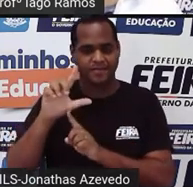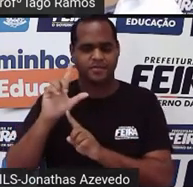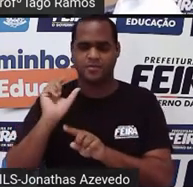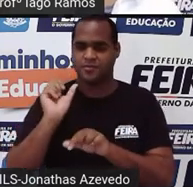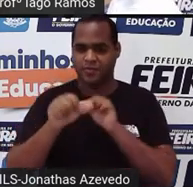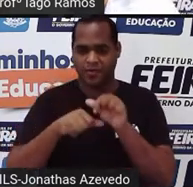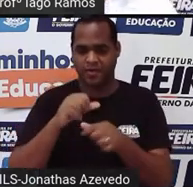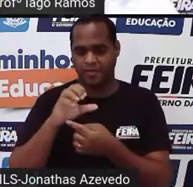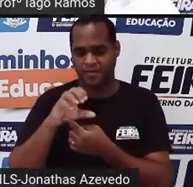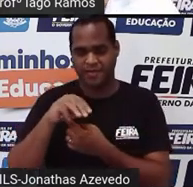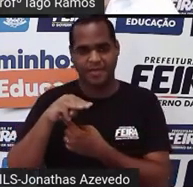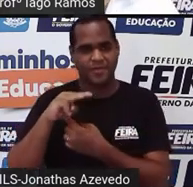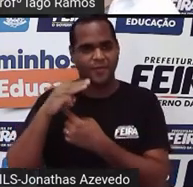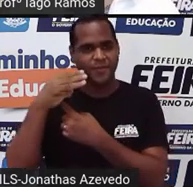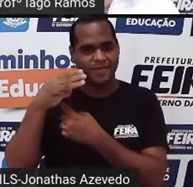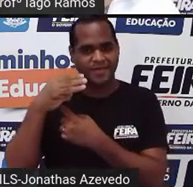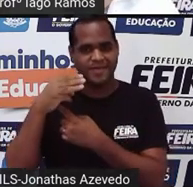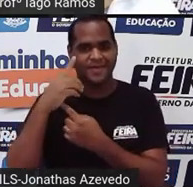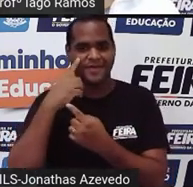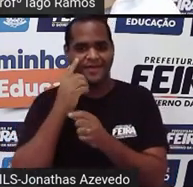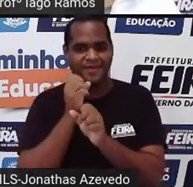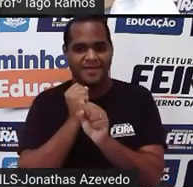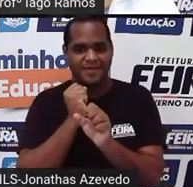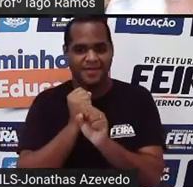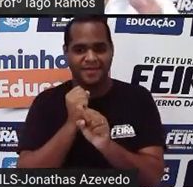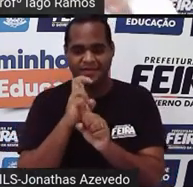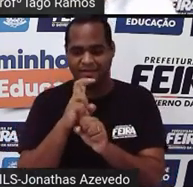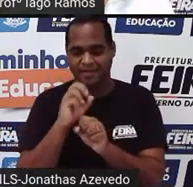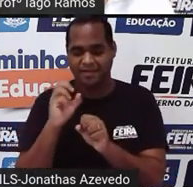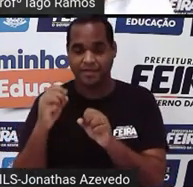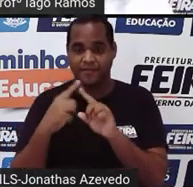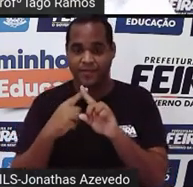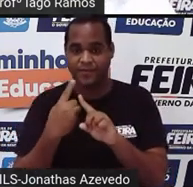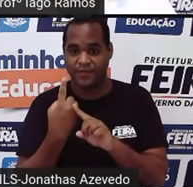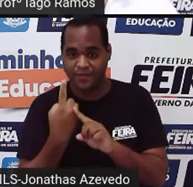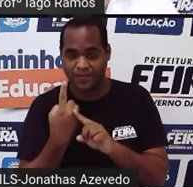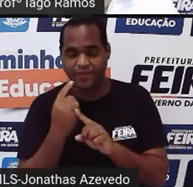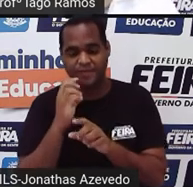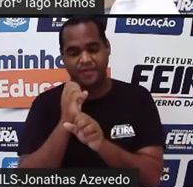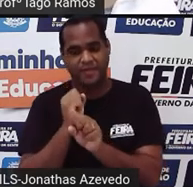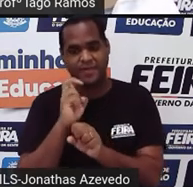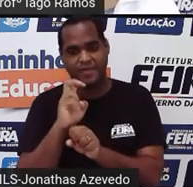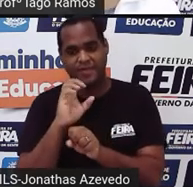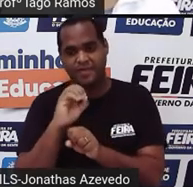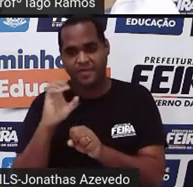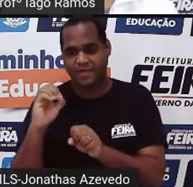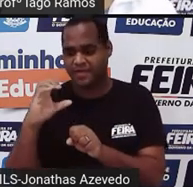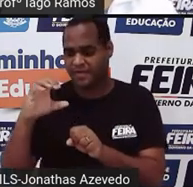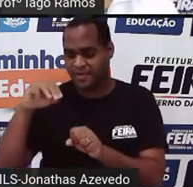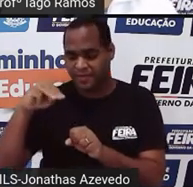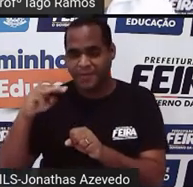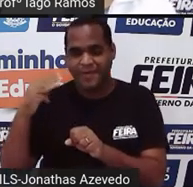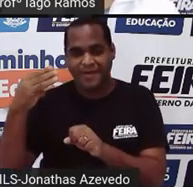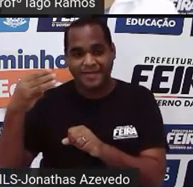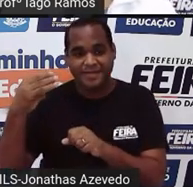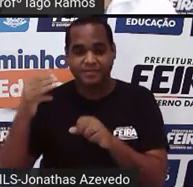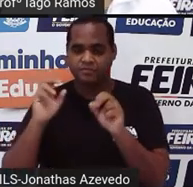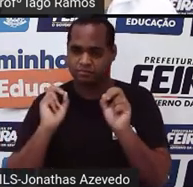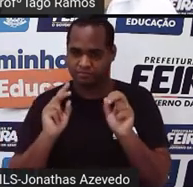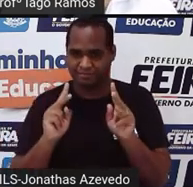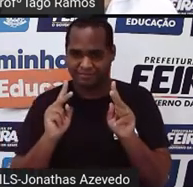coloco um centímetro cúbico. E aí, eu faço essa continha de 500 vezes um, que dá 500, então fica 500 centímetros